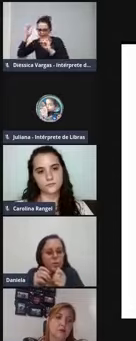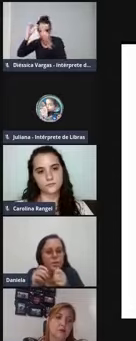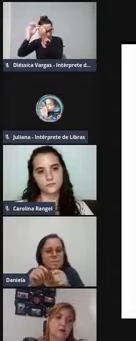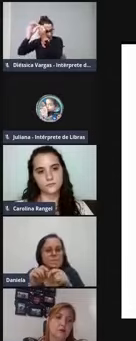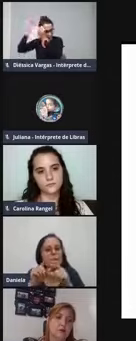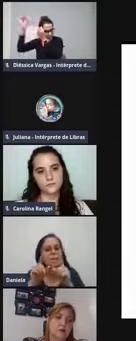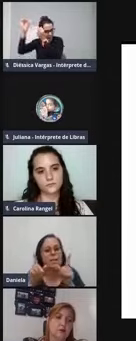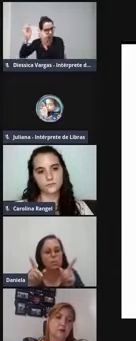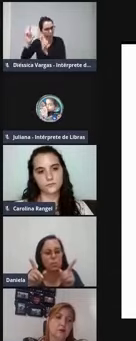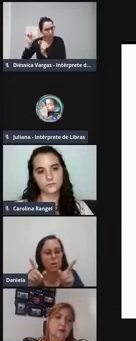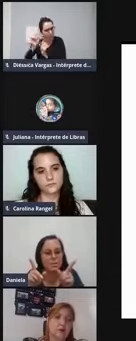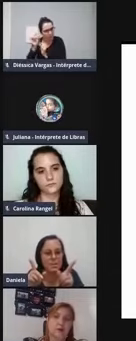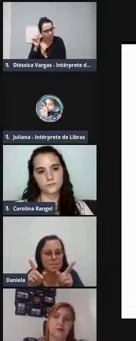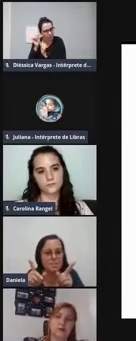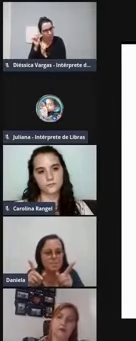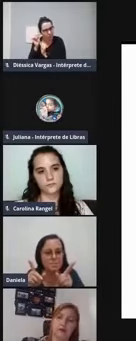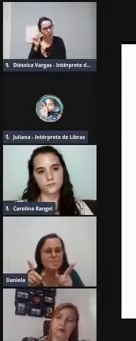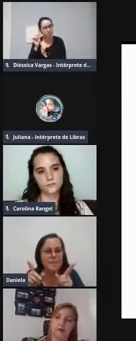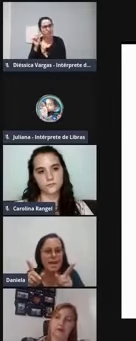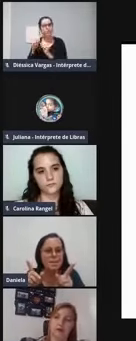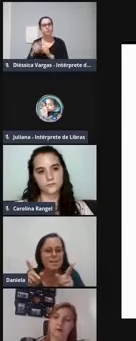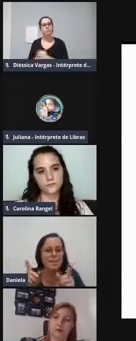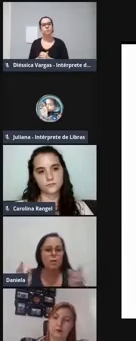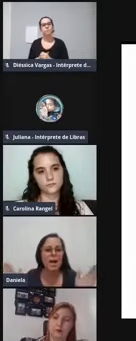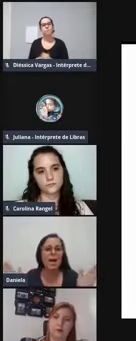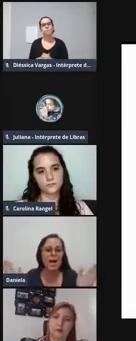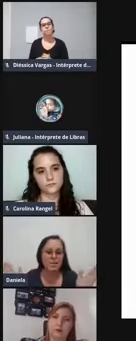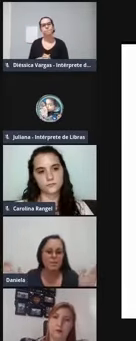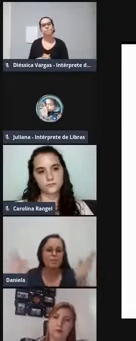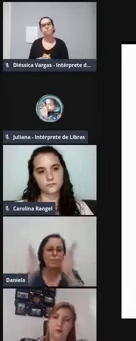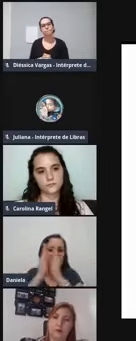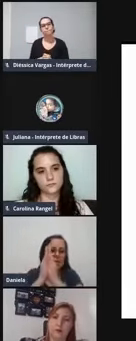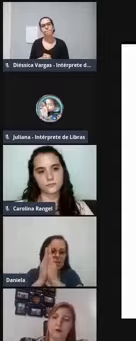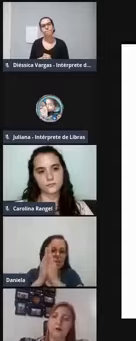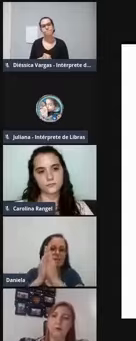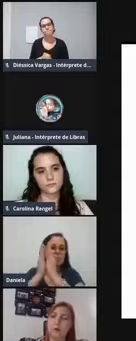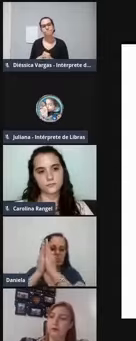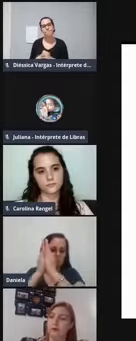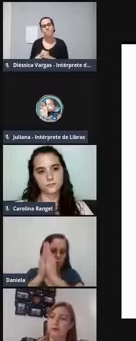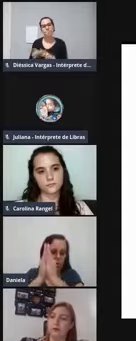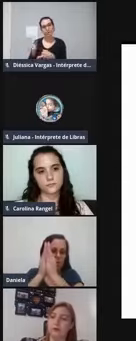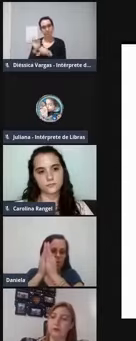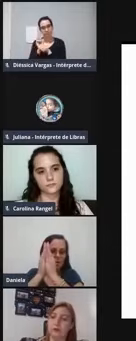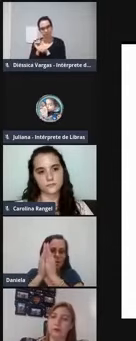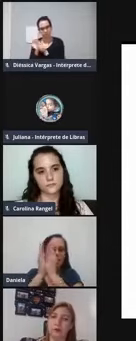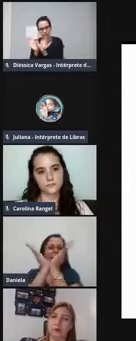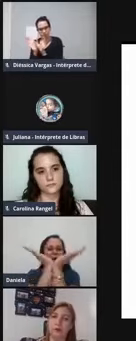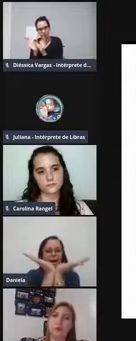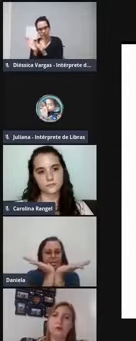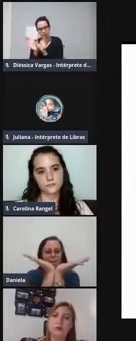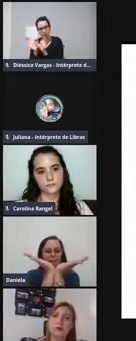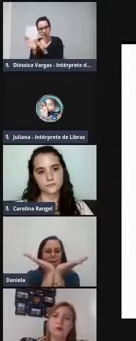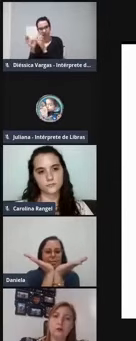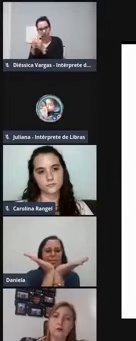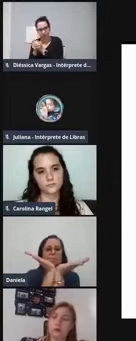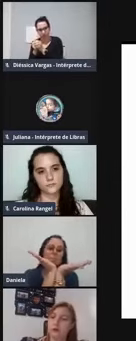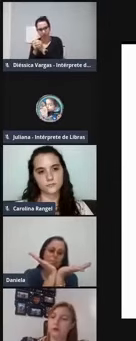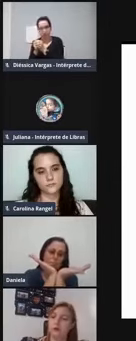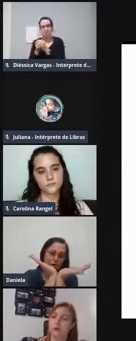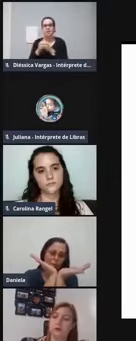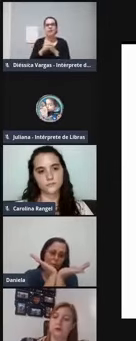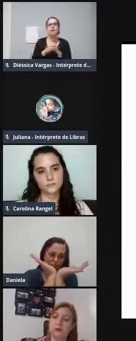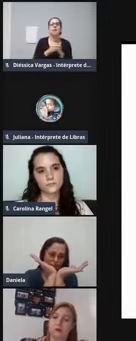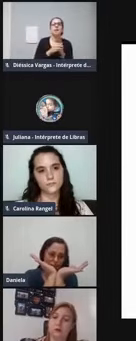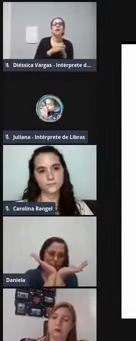mais curtas e plumozinhas, tá? Então, asa fechada, borboleta. Asa aberta,